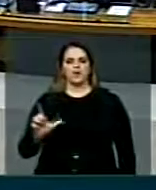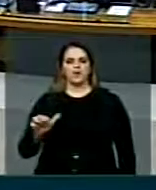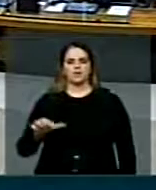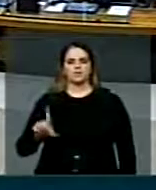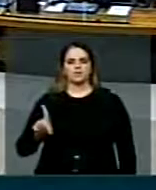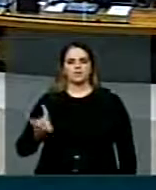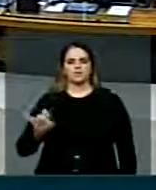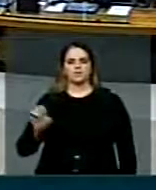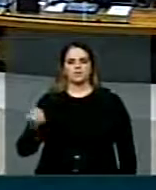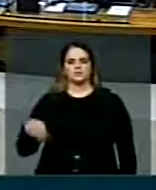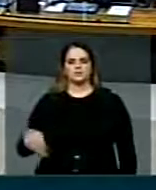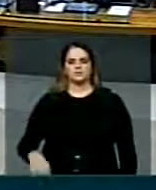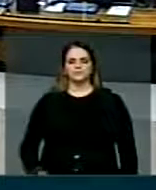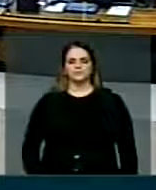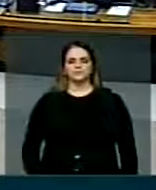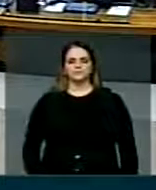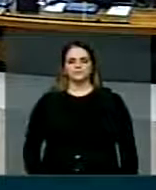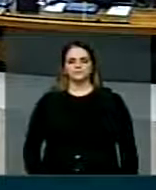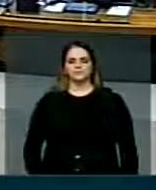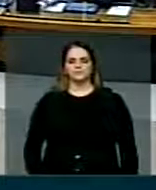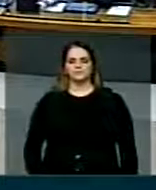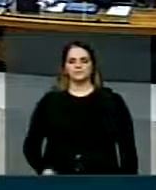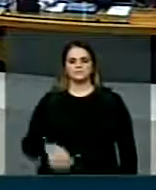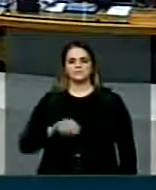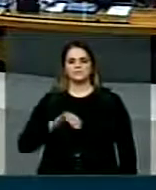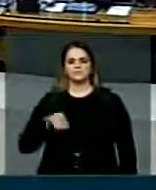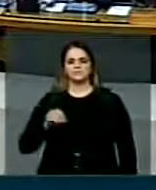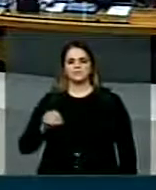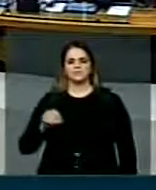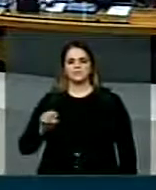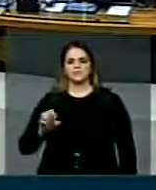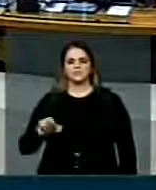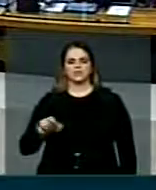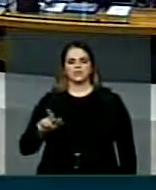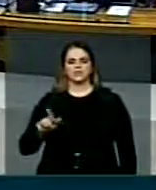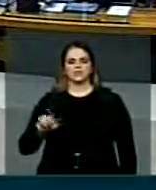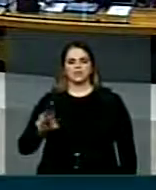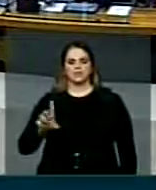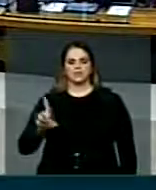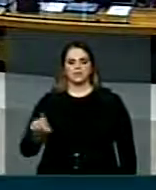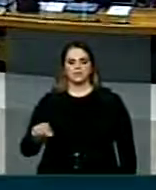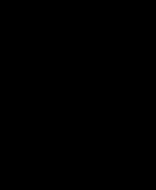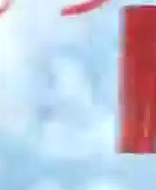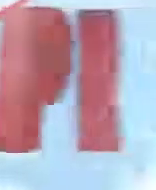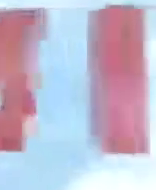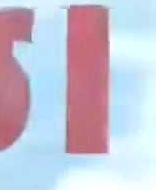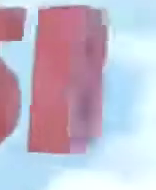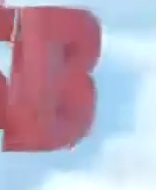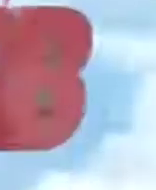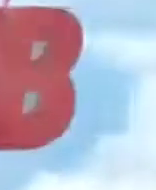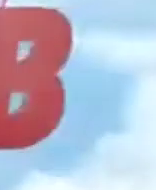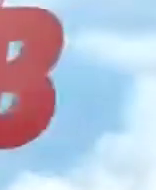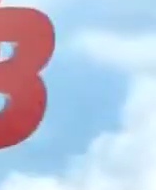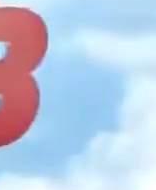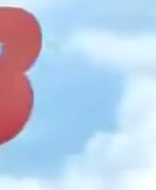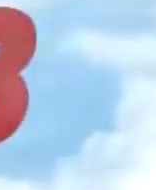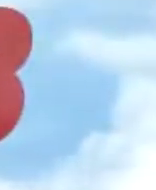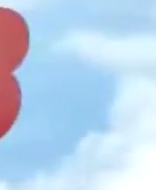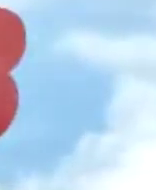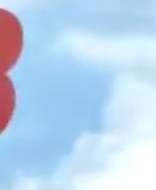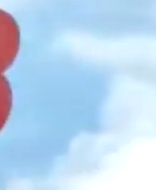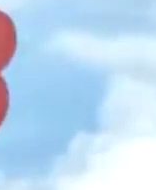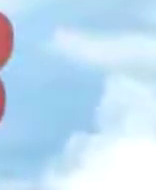Na sequência, Pai Landim, Zé Geraldo, Celso Maldana. O senhor tem um minuto. Senhor presidente, quero que